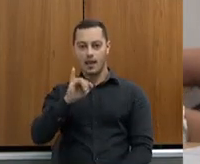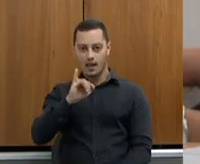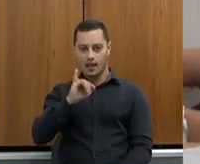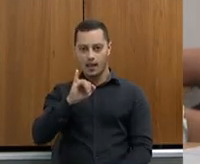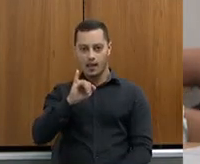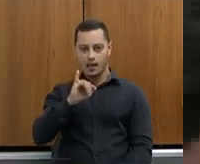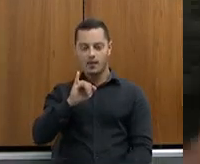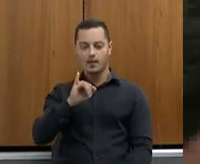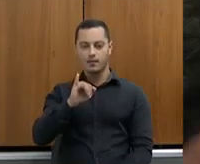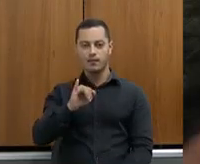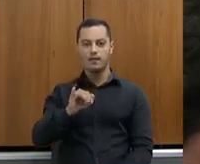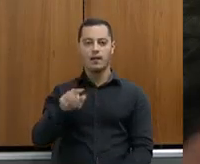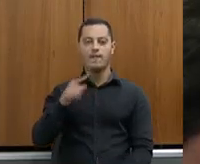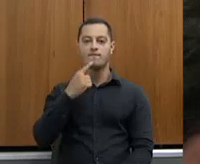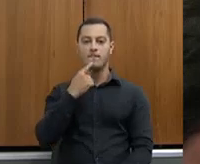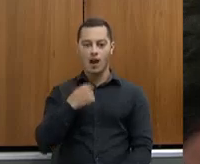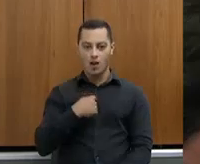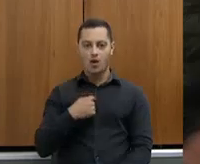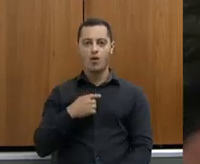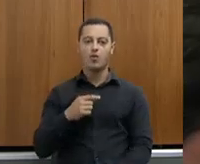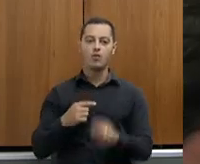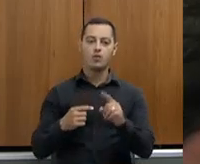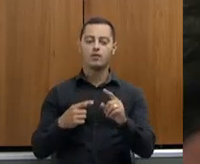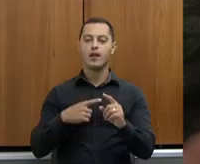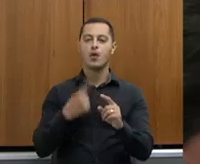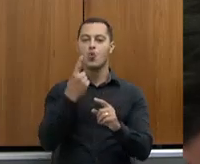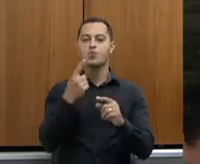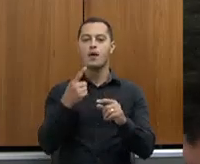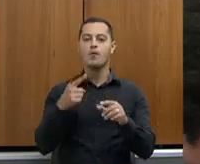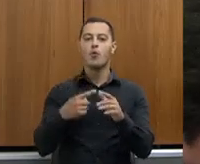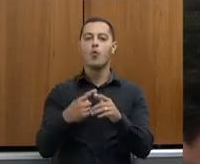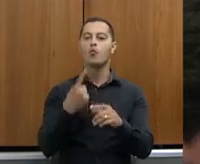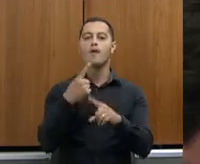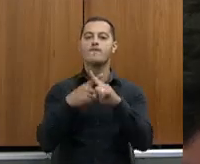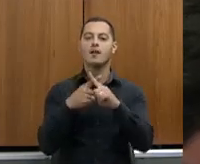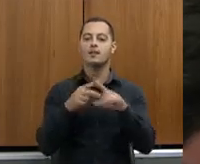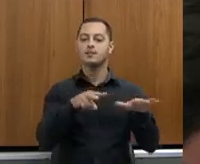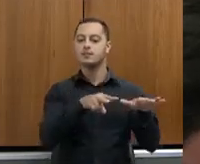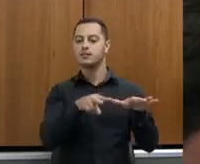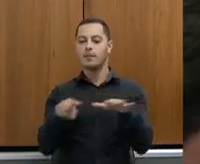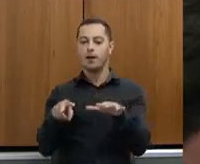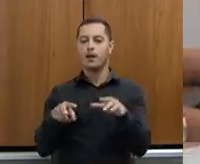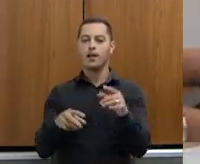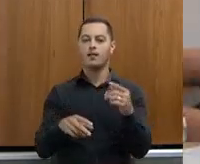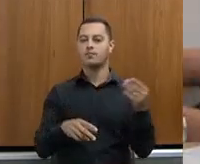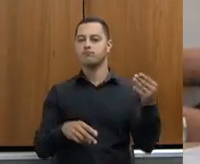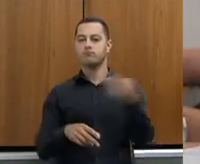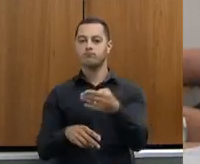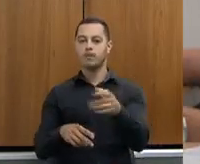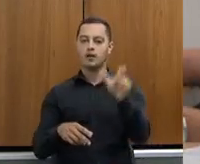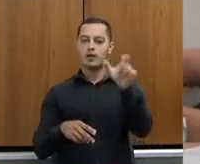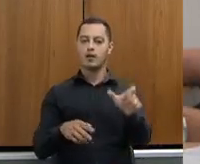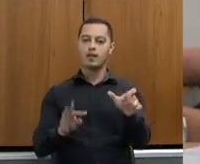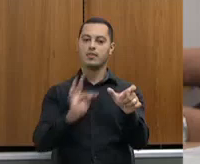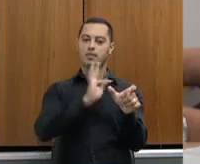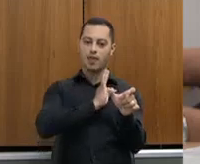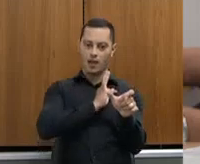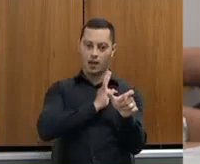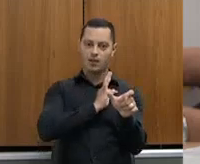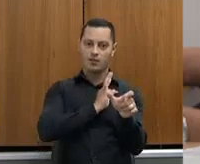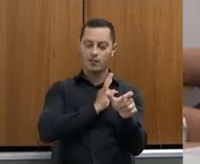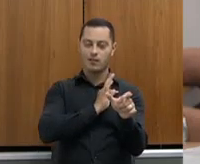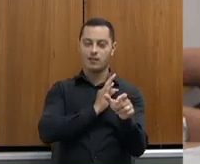dia por semana, ele falou que precisava lá todos os dias da semana. Acho que nós estivemos junto lá com o técnico da Piquiri, então